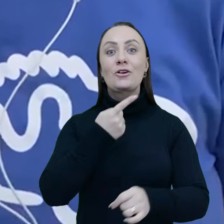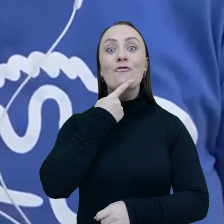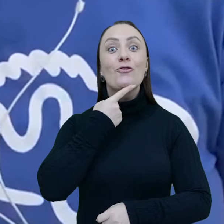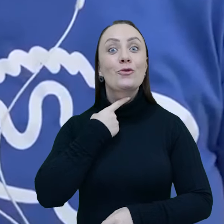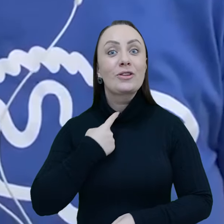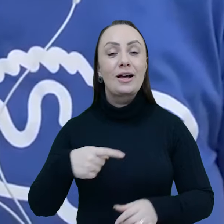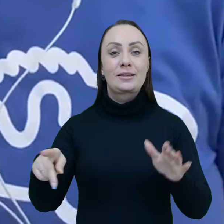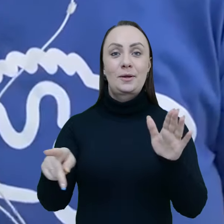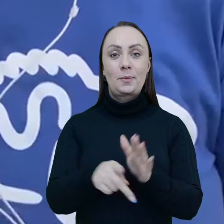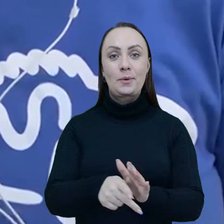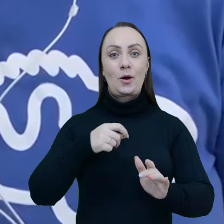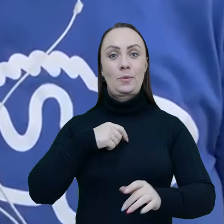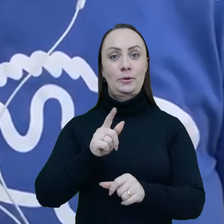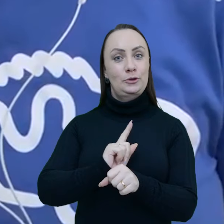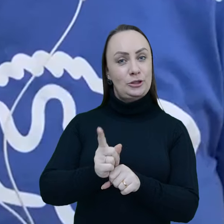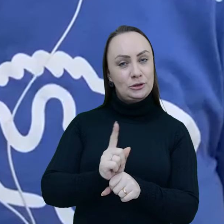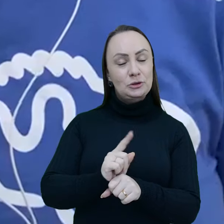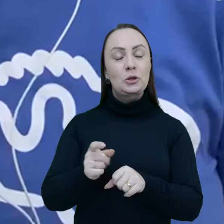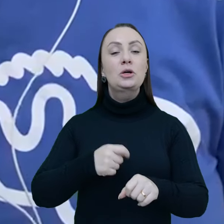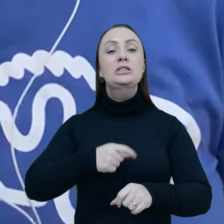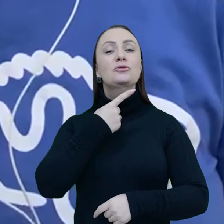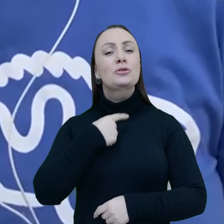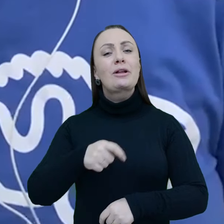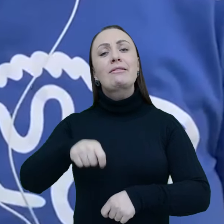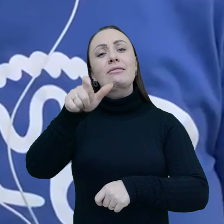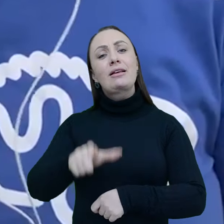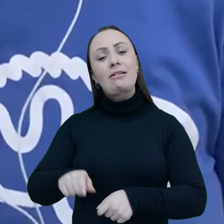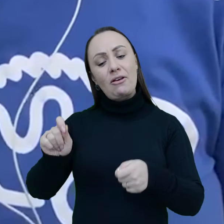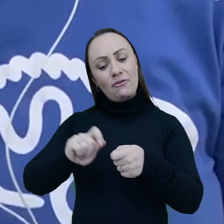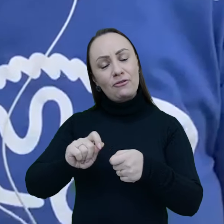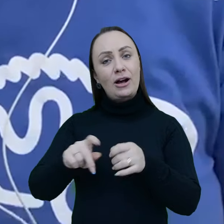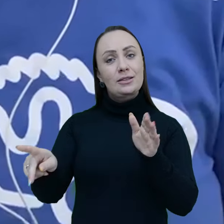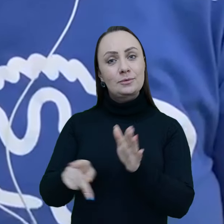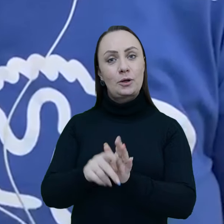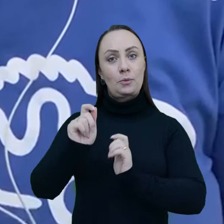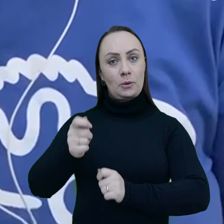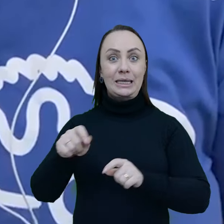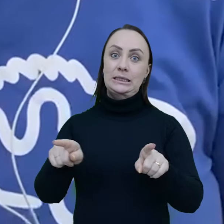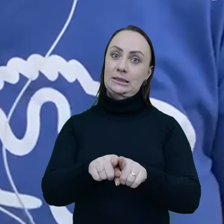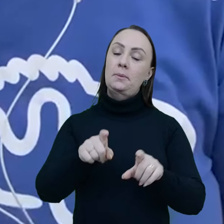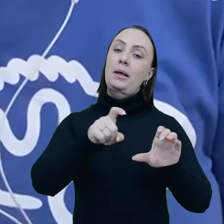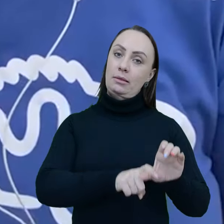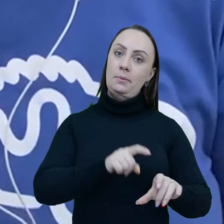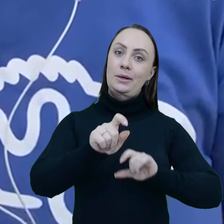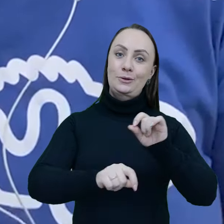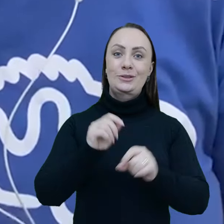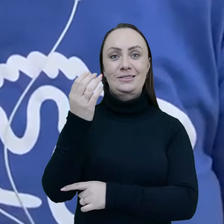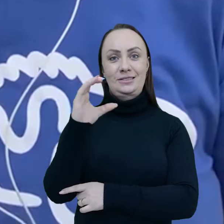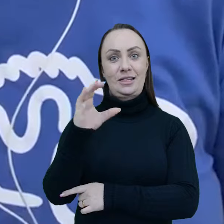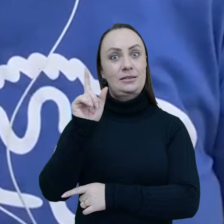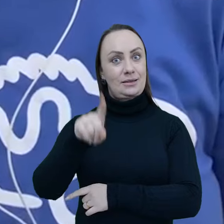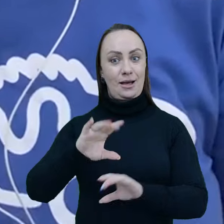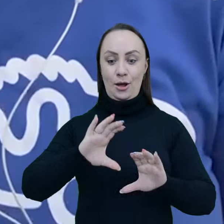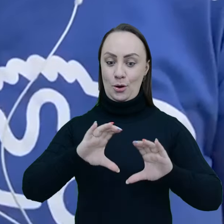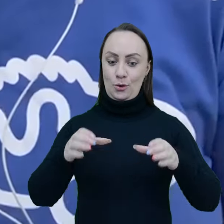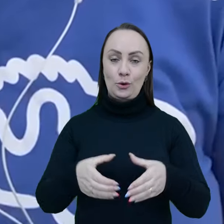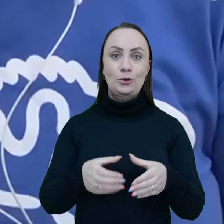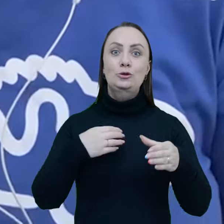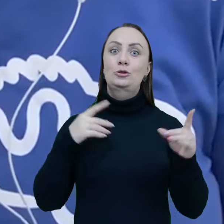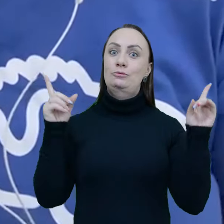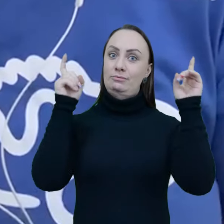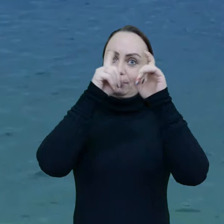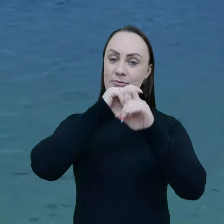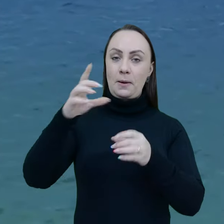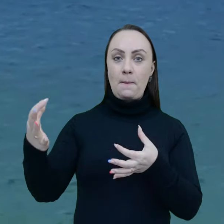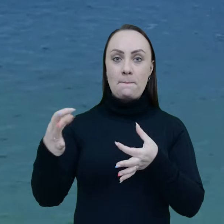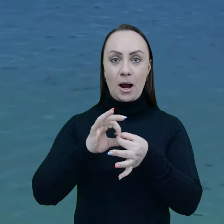vontade de gestores, vontade de quem pratica pesca, depende de muita informação e depende de ciência também. É um conjunto complexo,